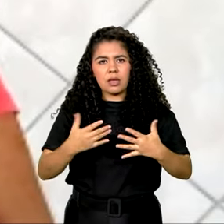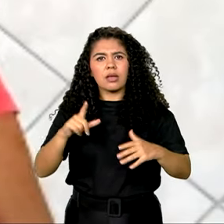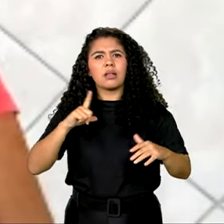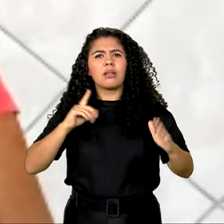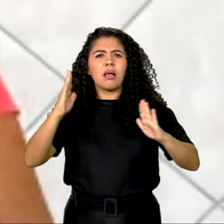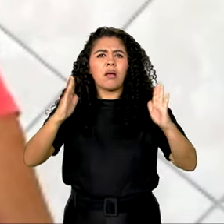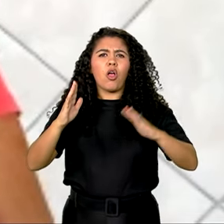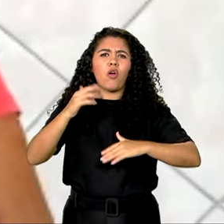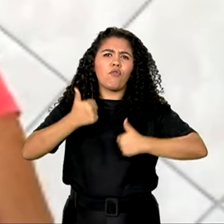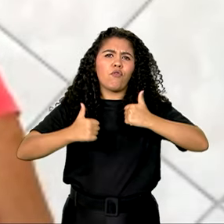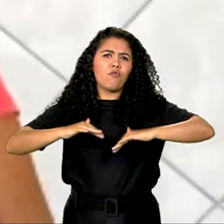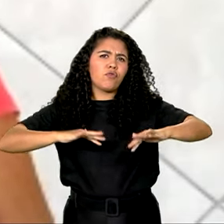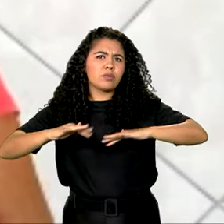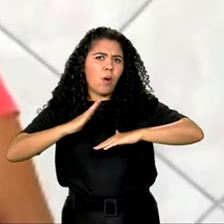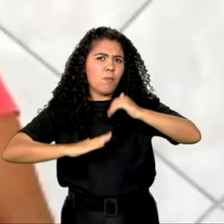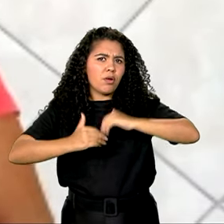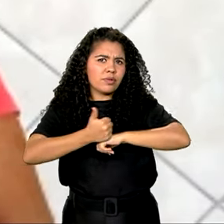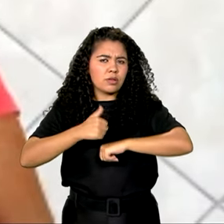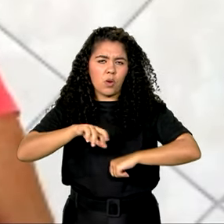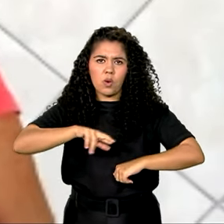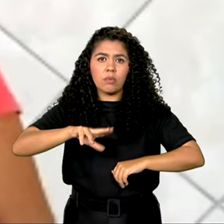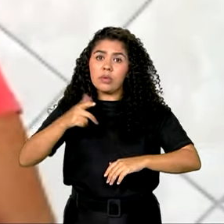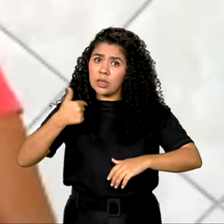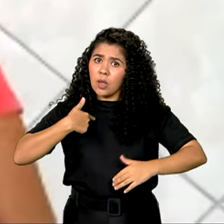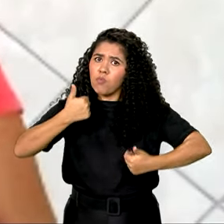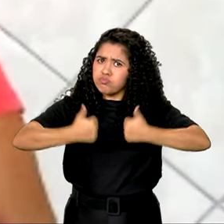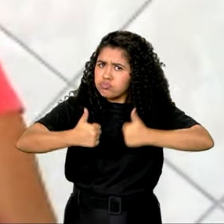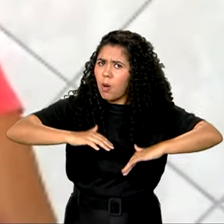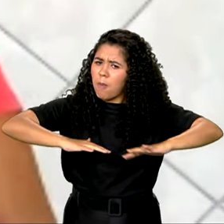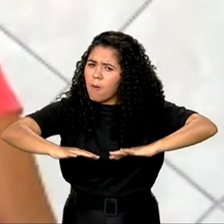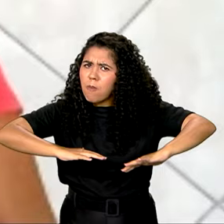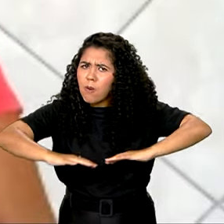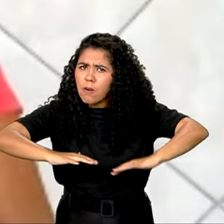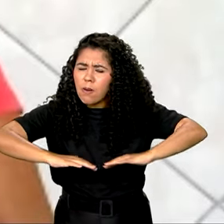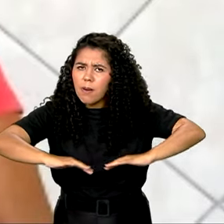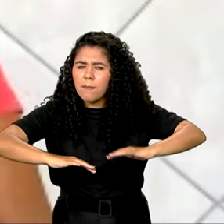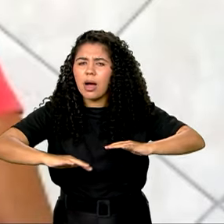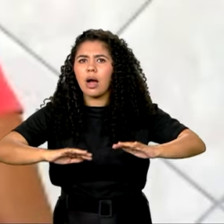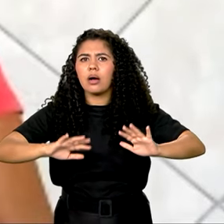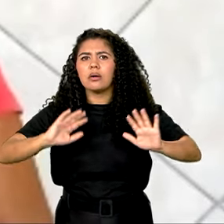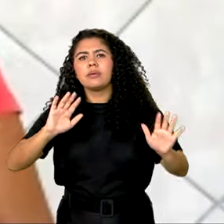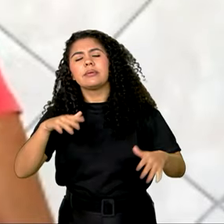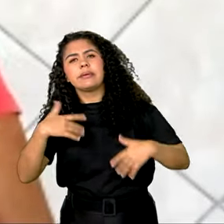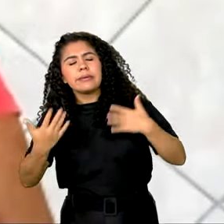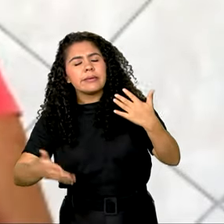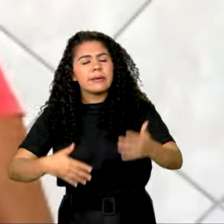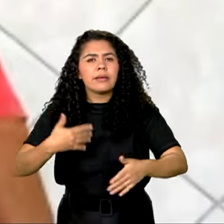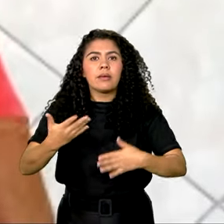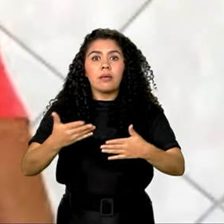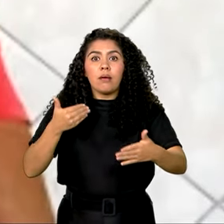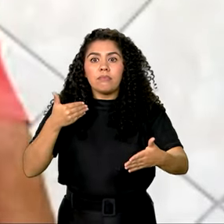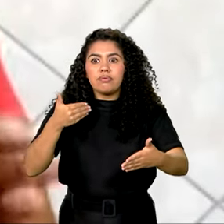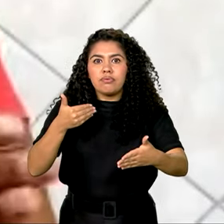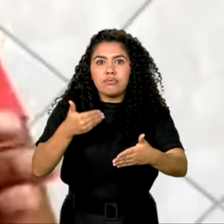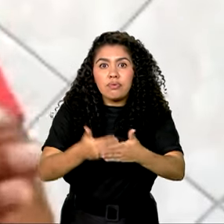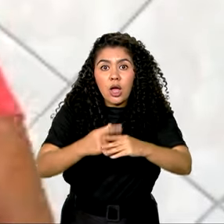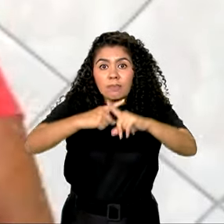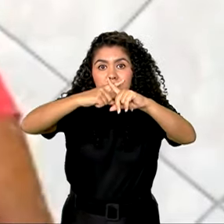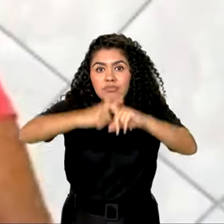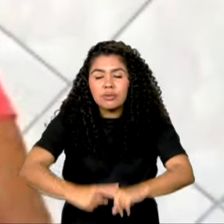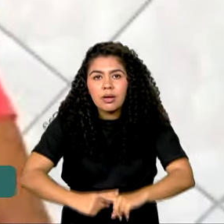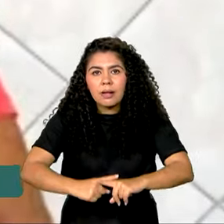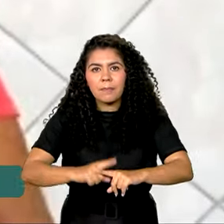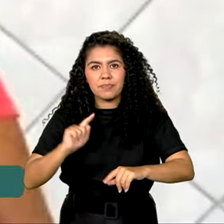e eu jogava nesse futebol. Então, quando chegava na hora do jogo, a nossa preparação era